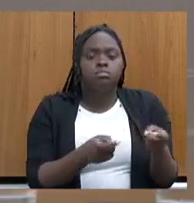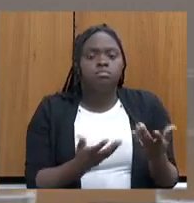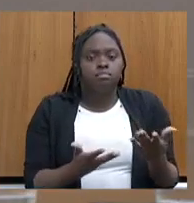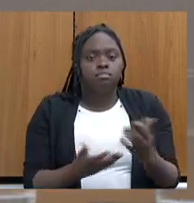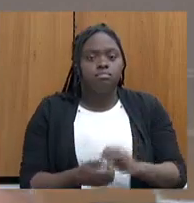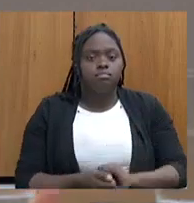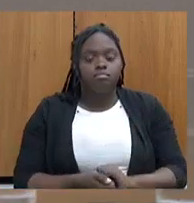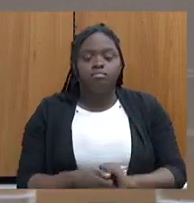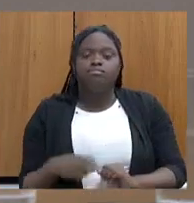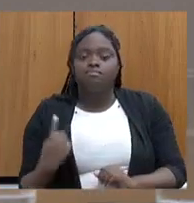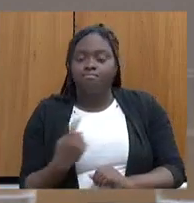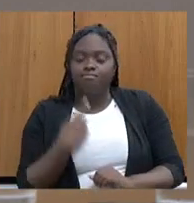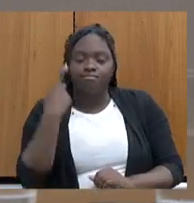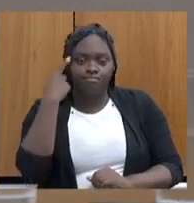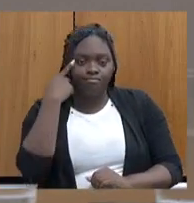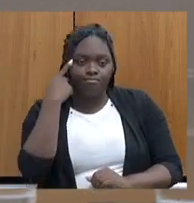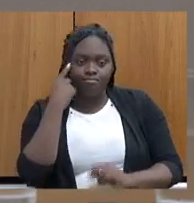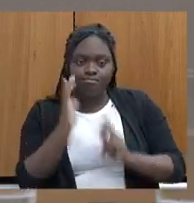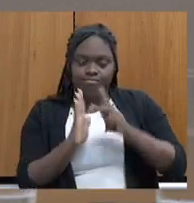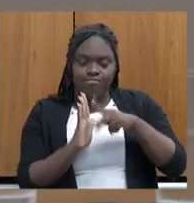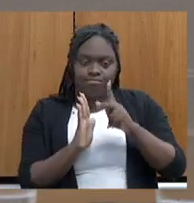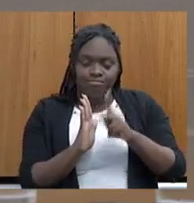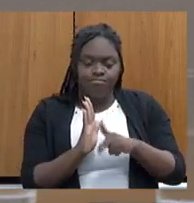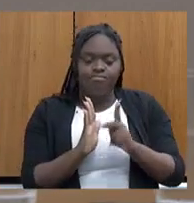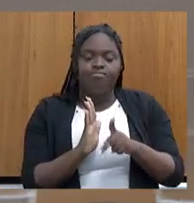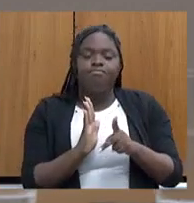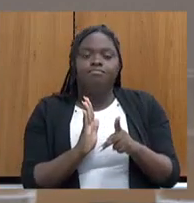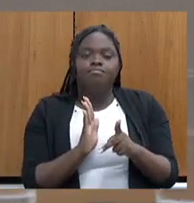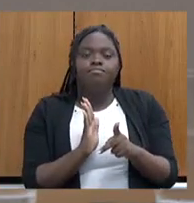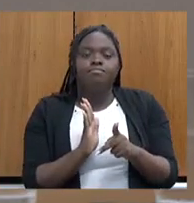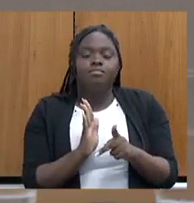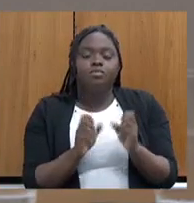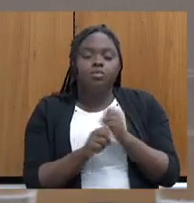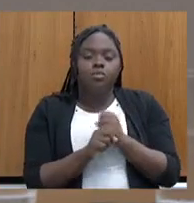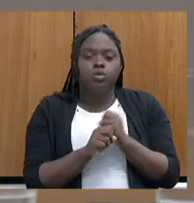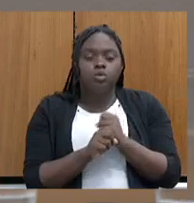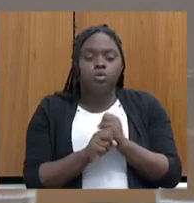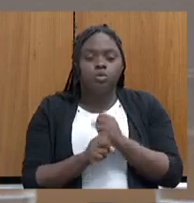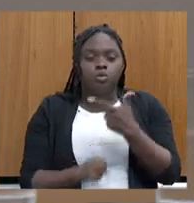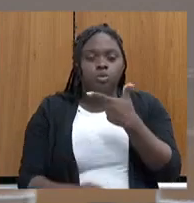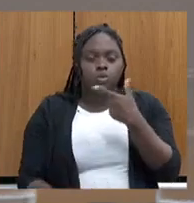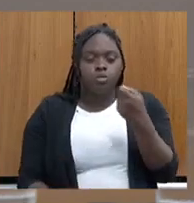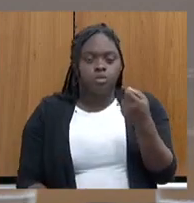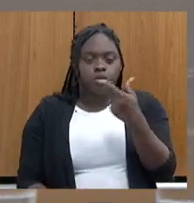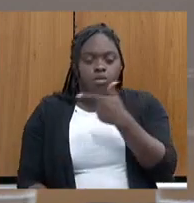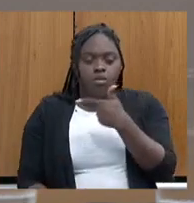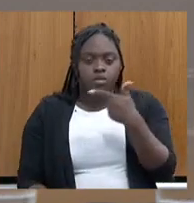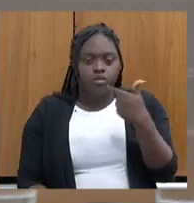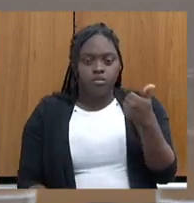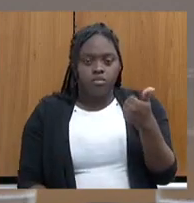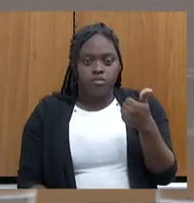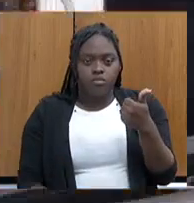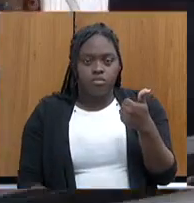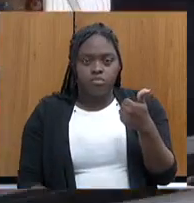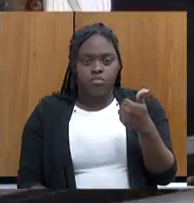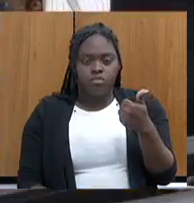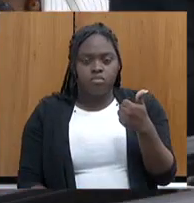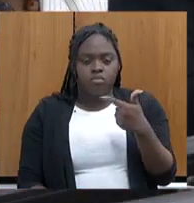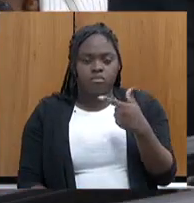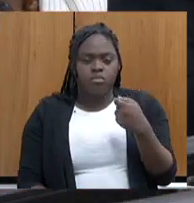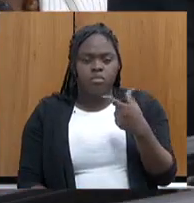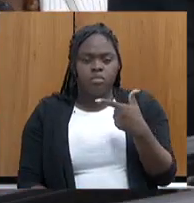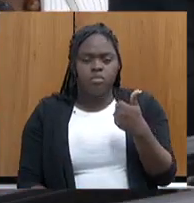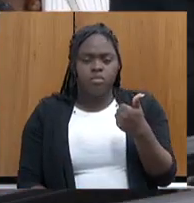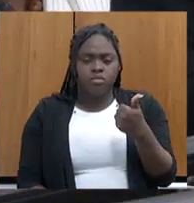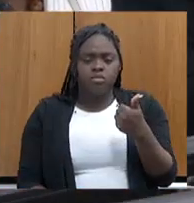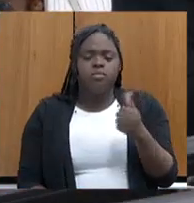nós pensamos nesse projeto. Então, nós trouxemos em 2021... 21? Cadê